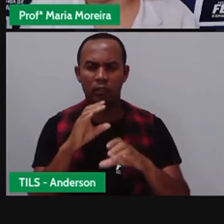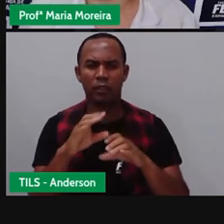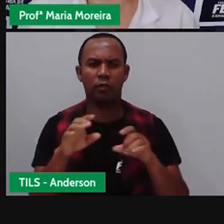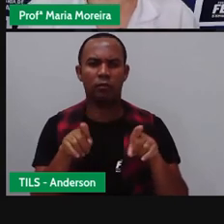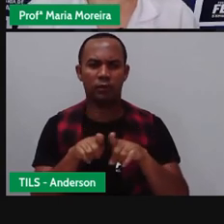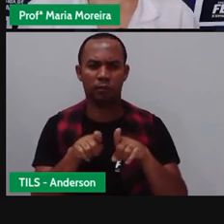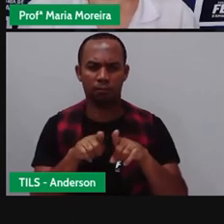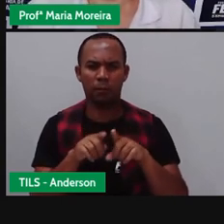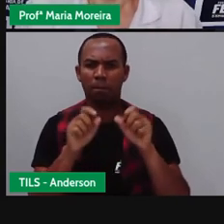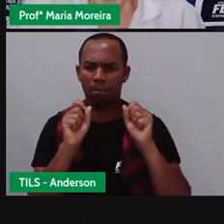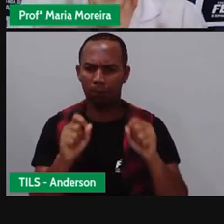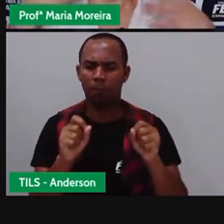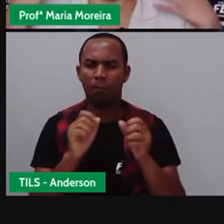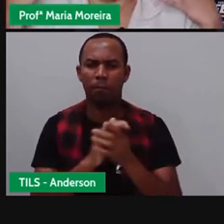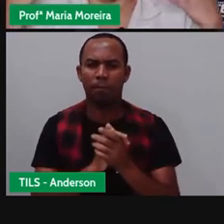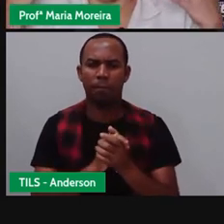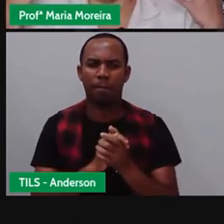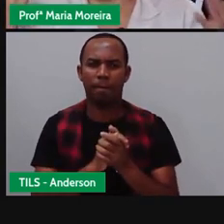vivo.